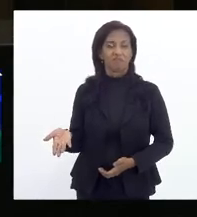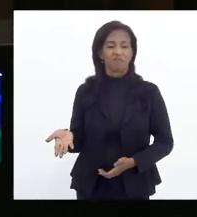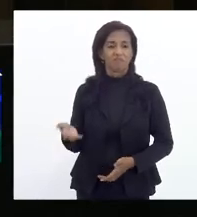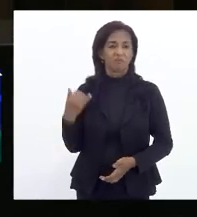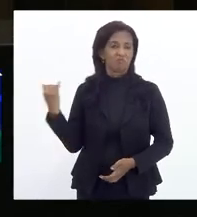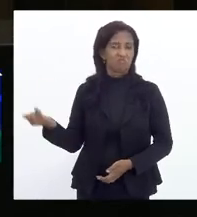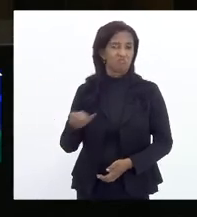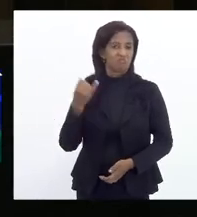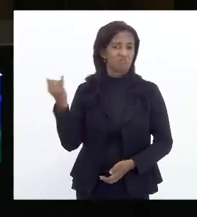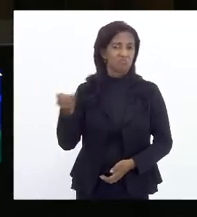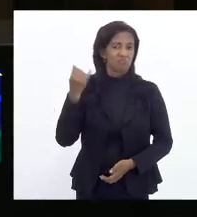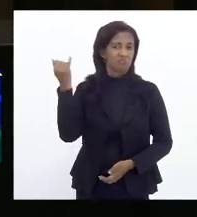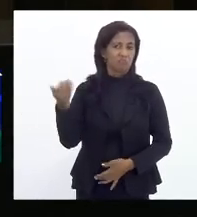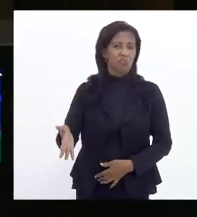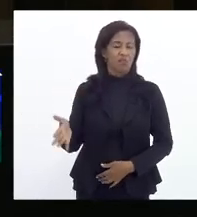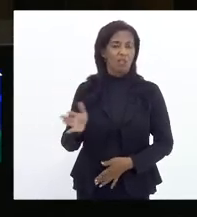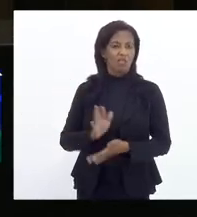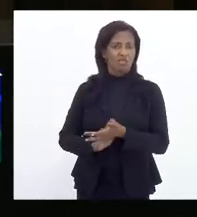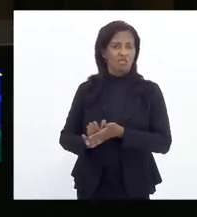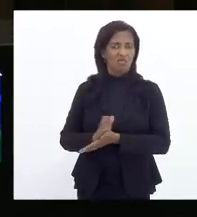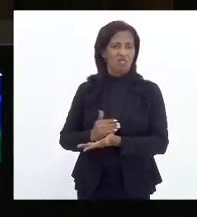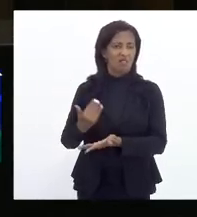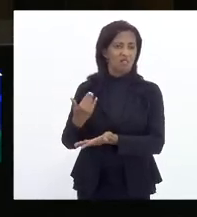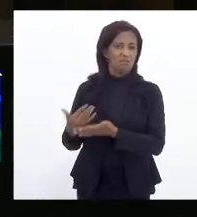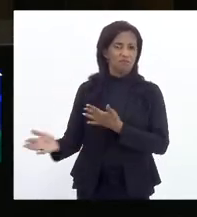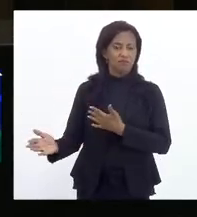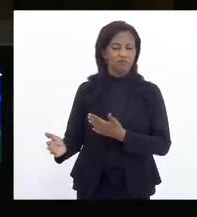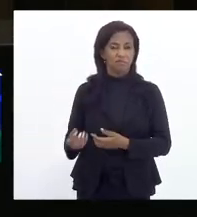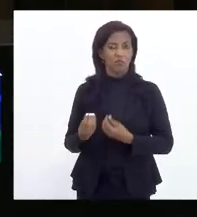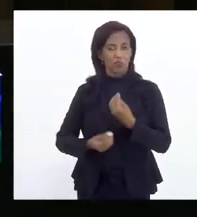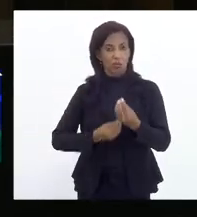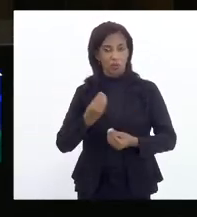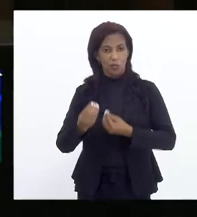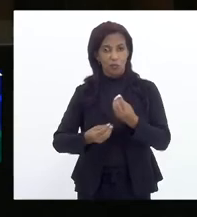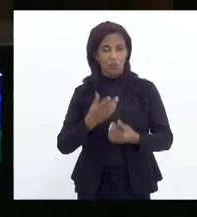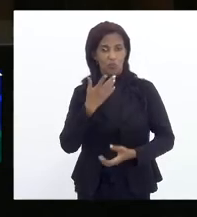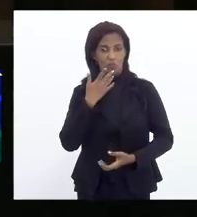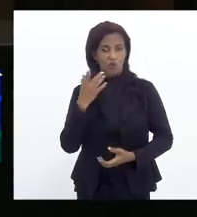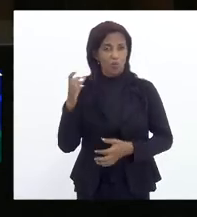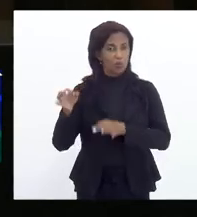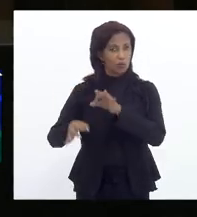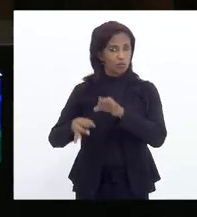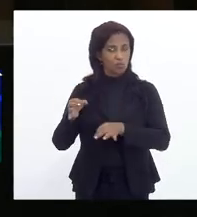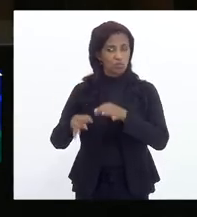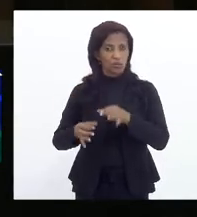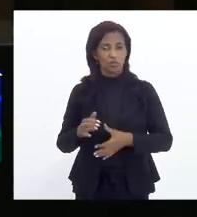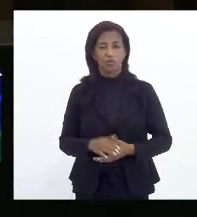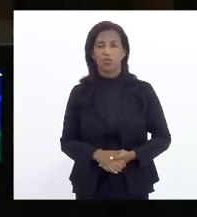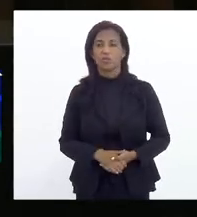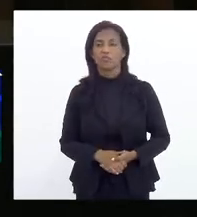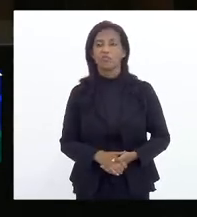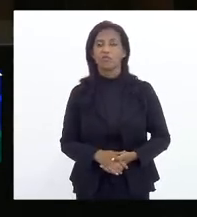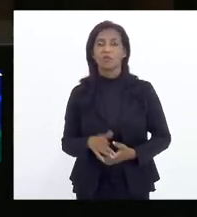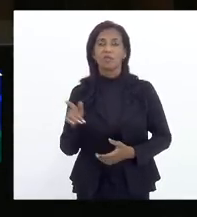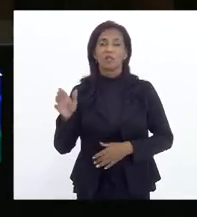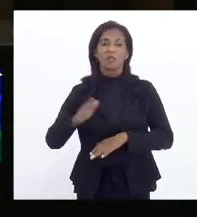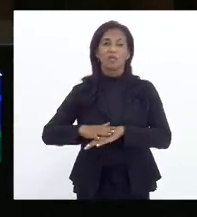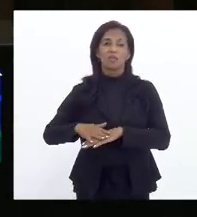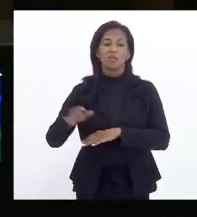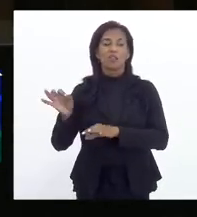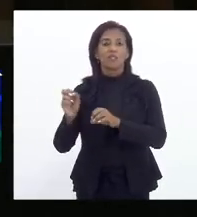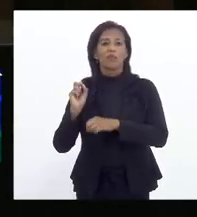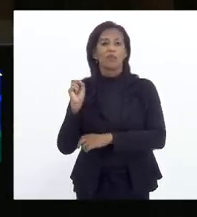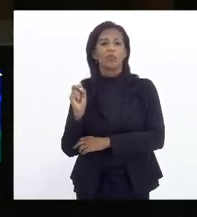importando em nada com isso. Como disse o desembargador, está fazendo do